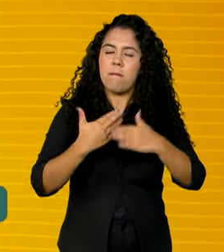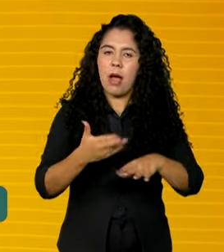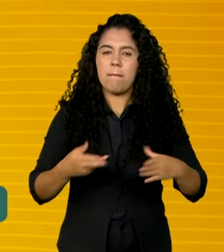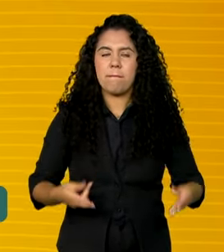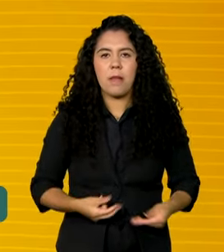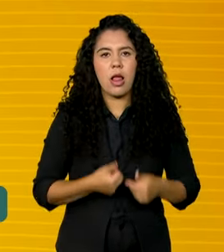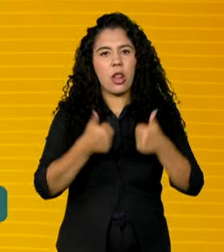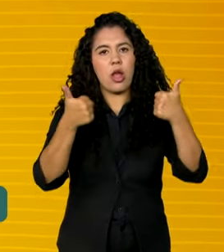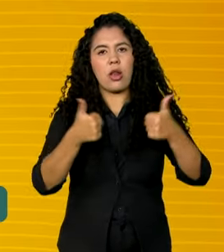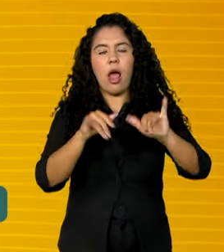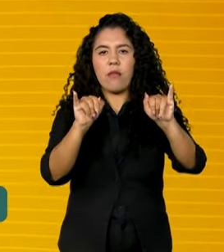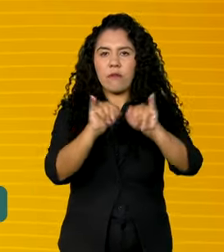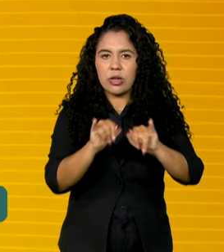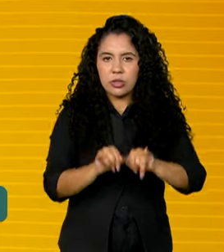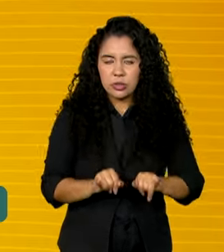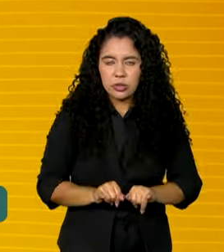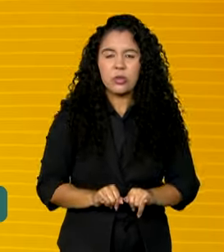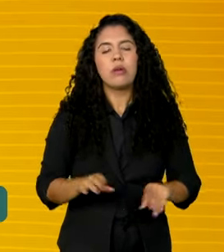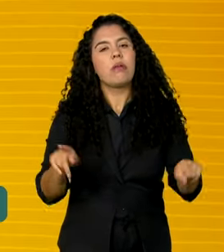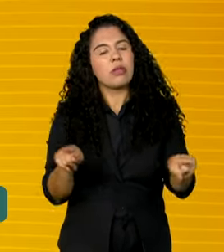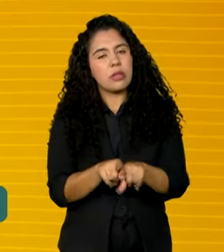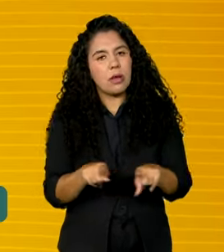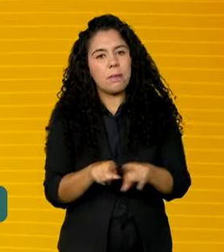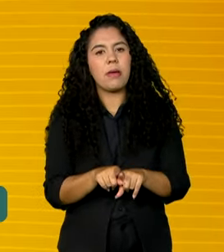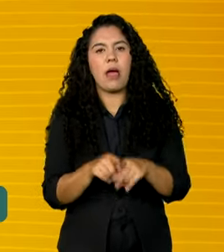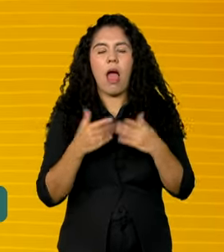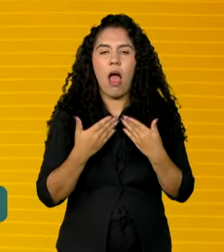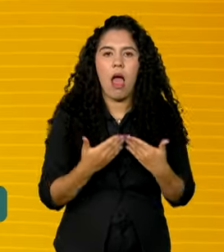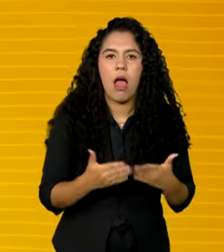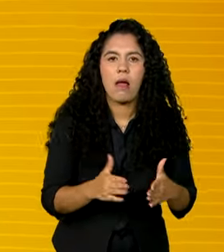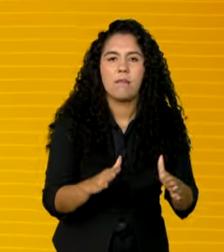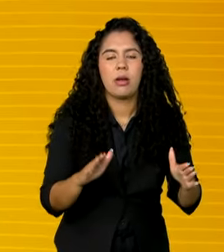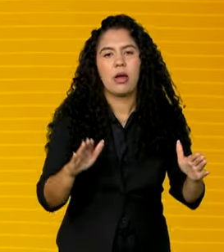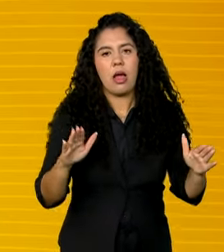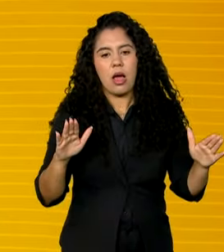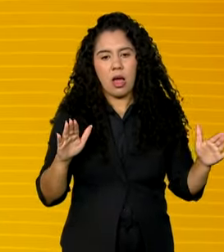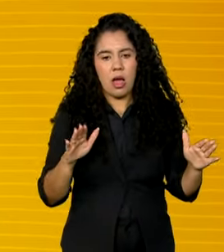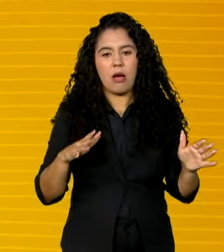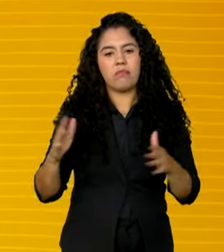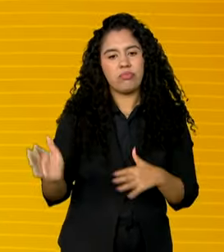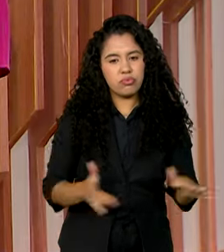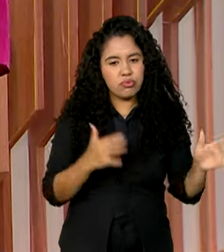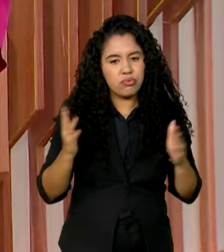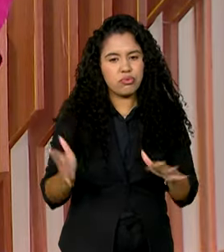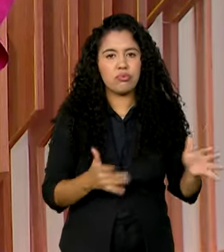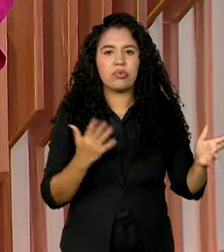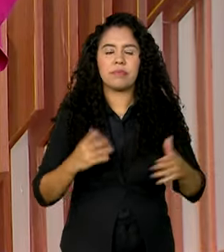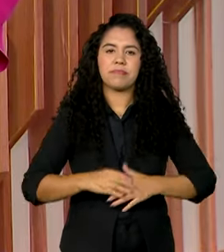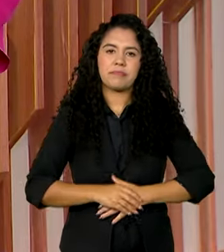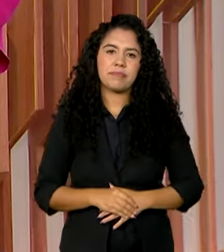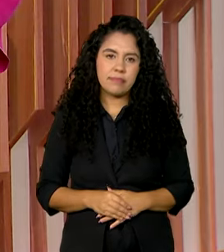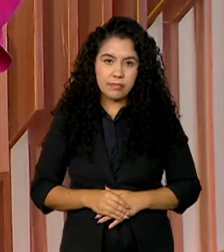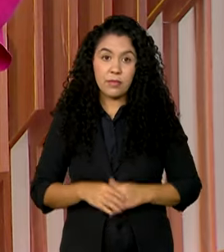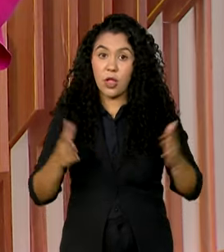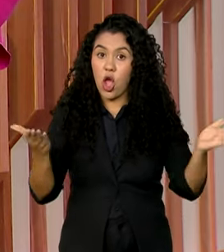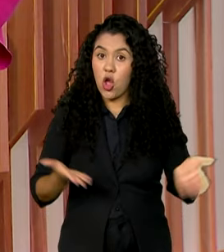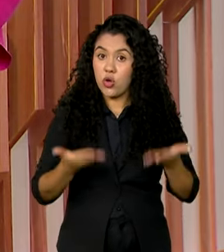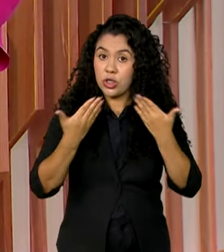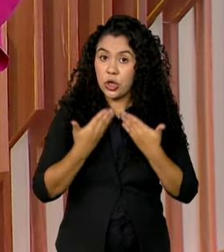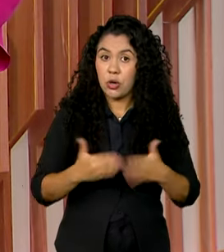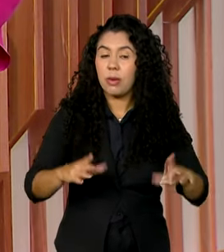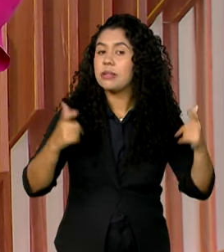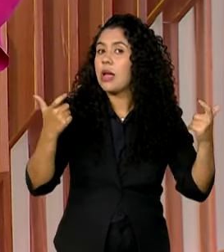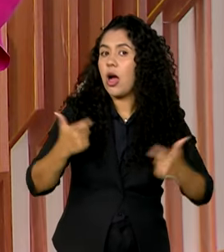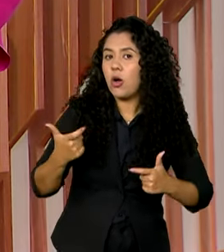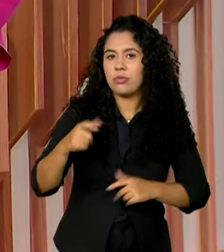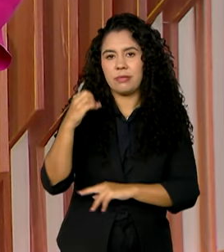infraestrutura da Veport e poder ampliar a capacidade de operação. E começa hoje em Porto